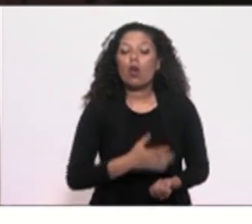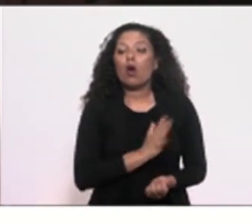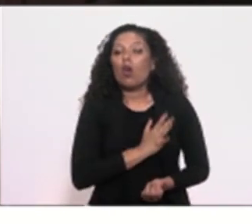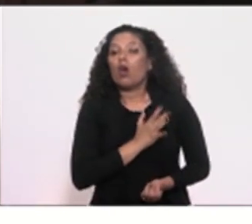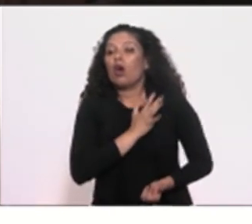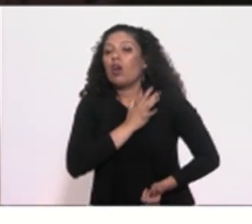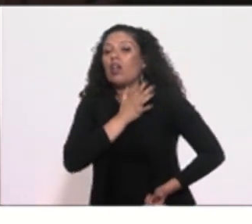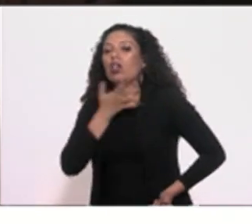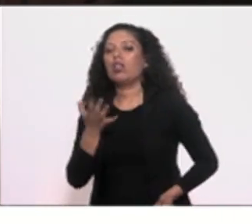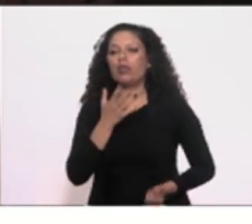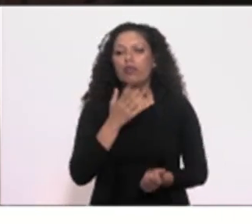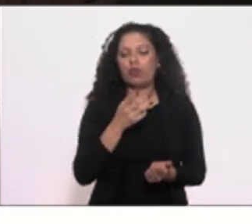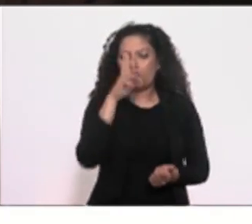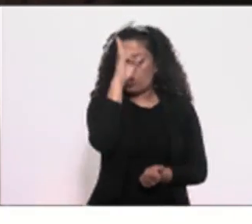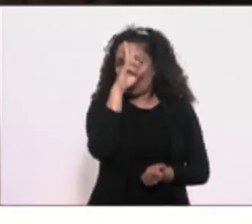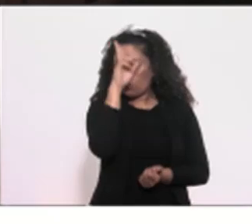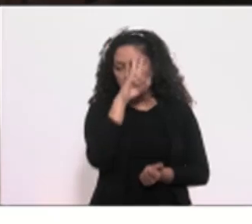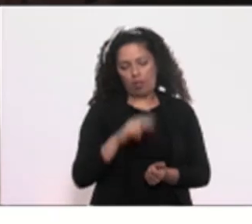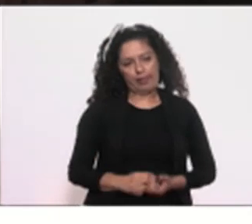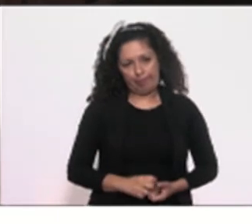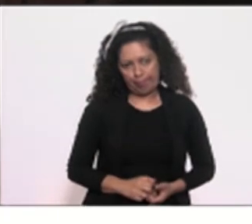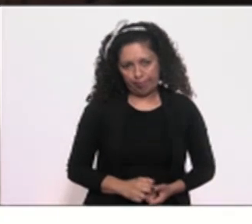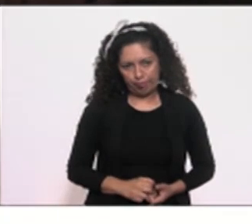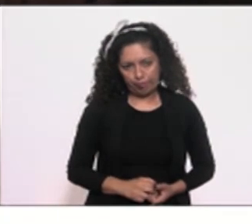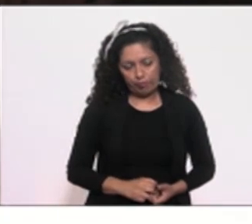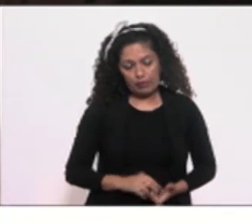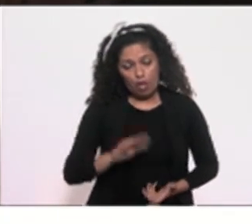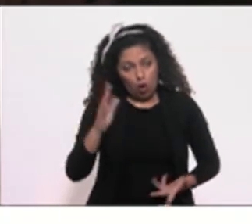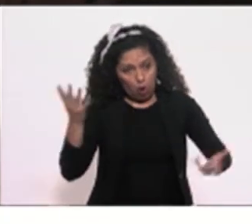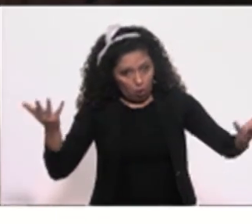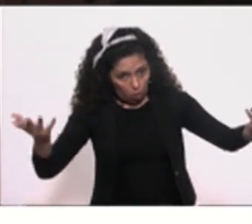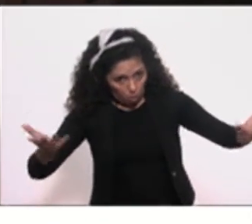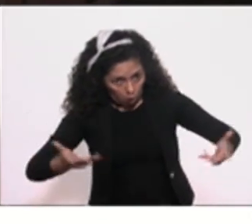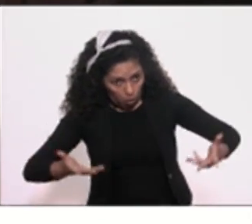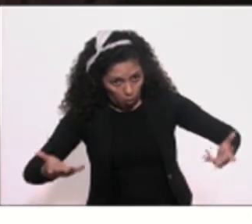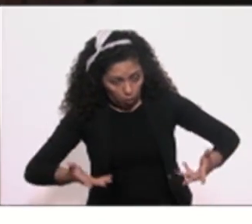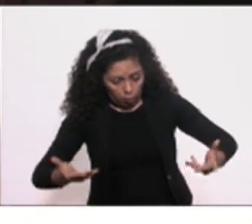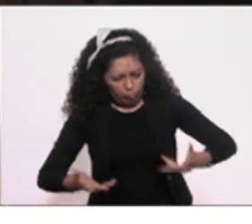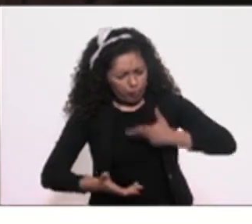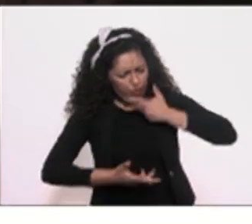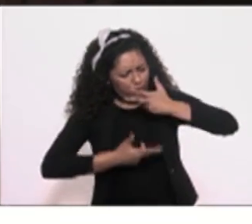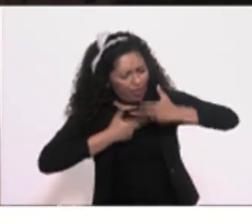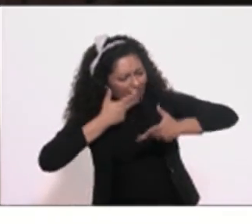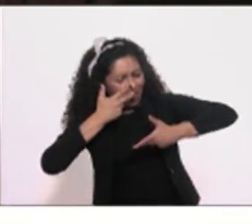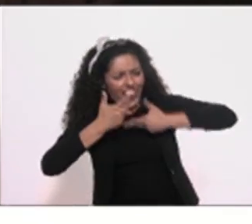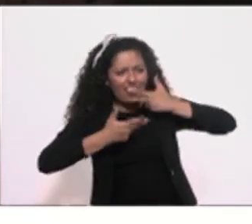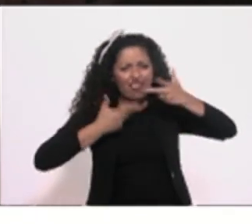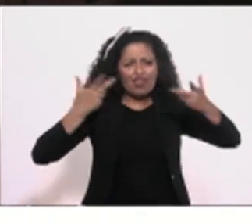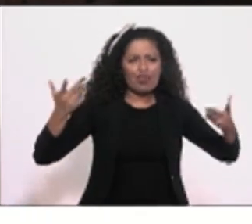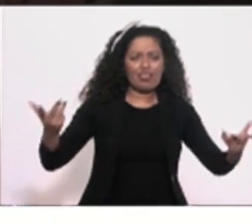No momento que nós vivemos, uma declaração